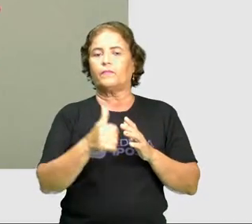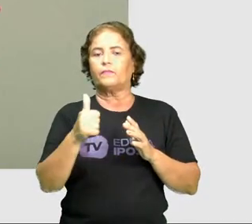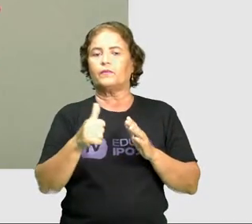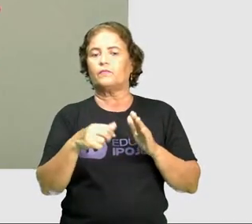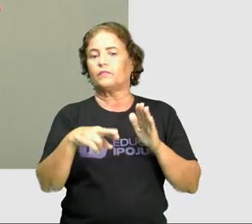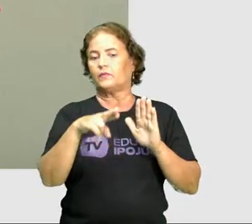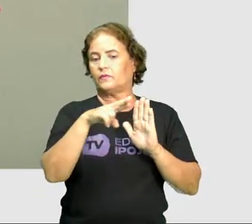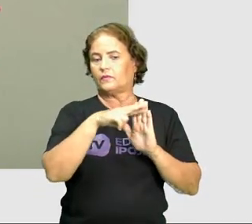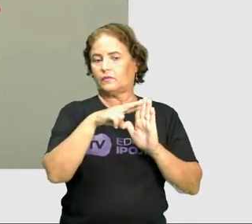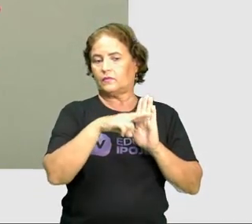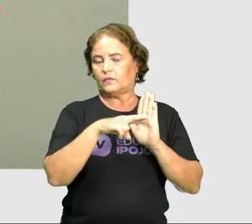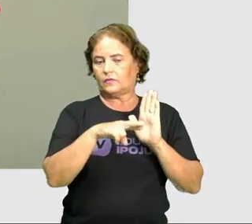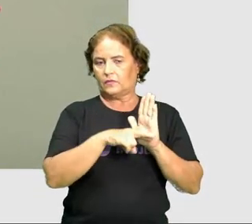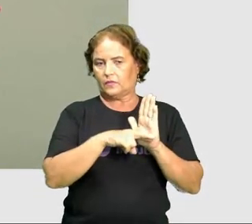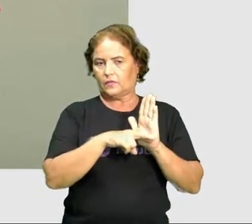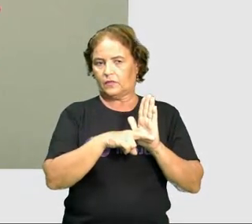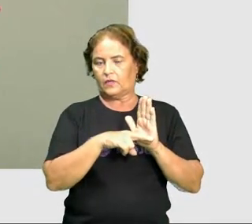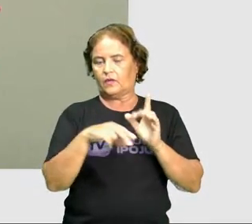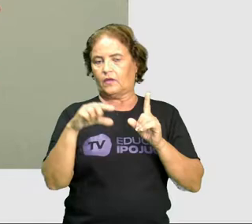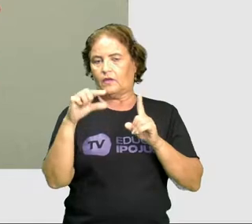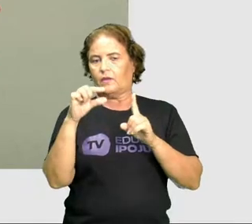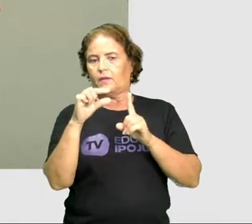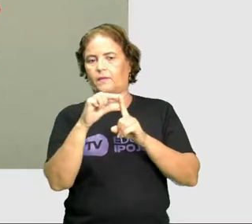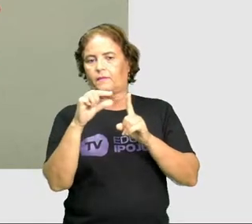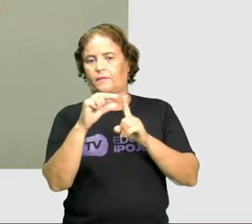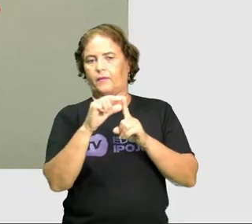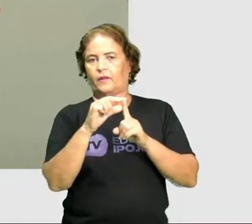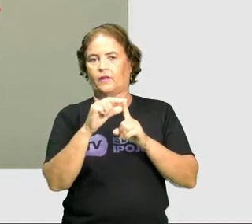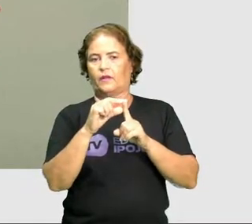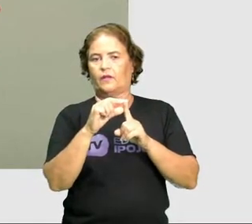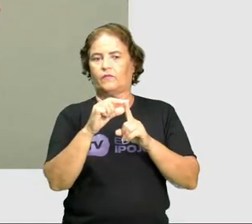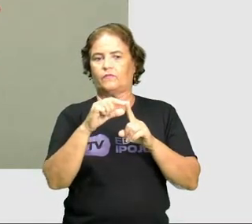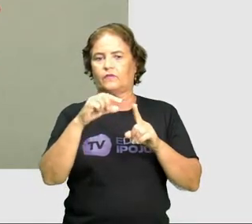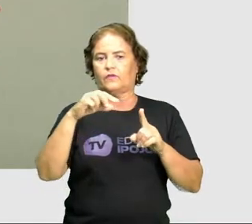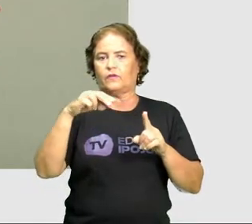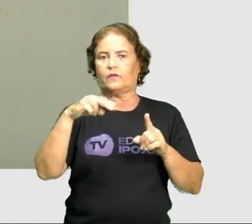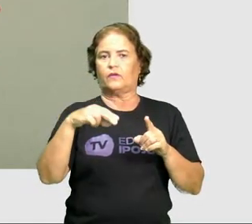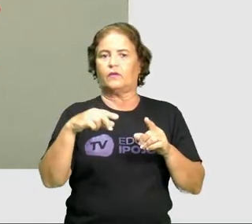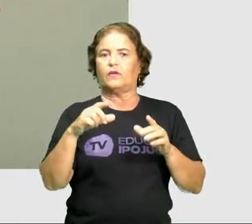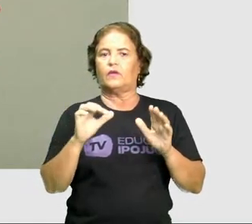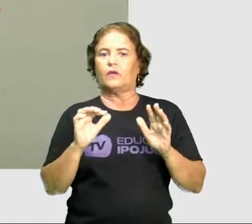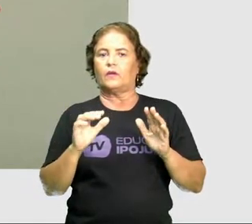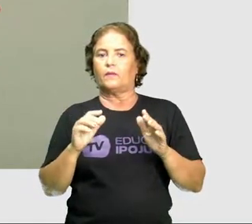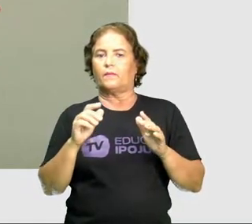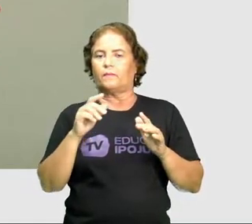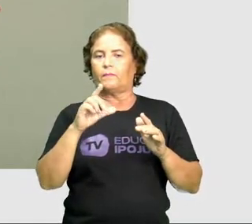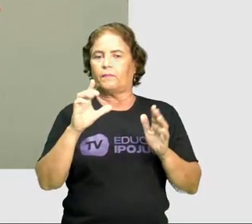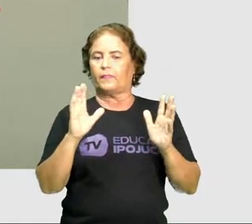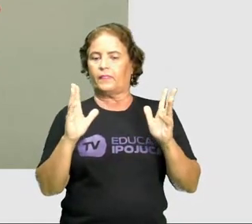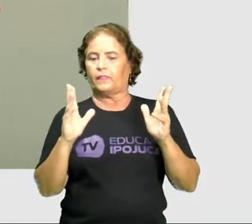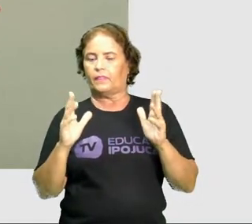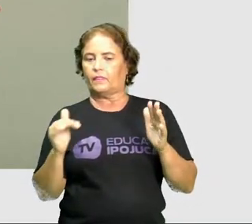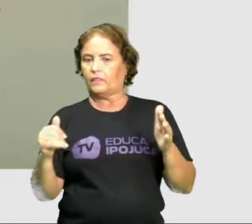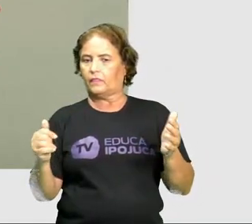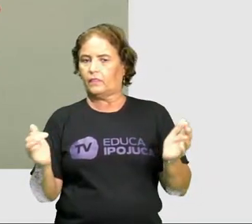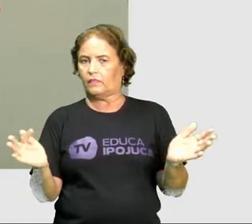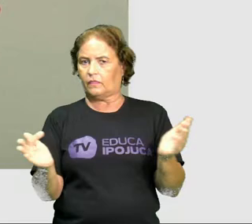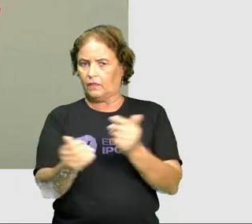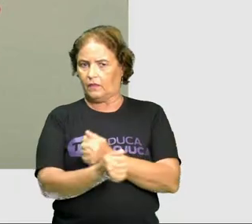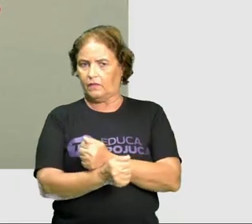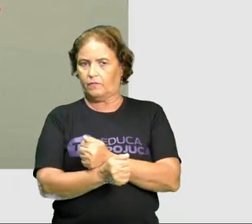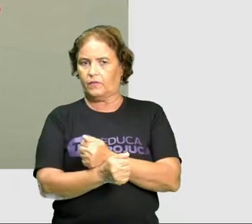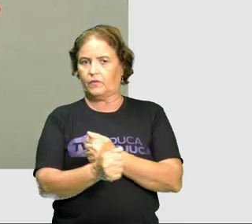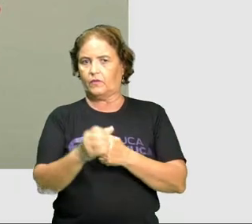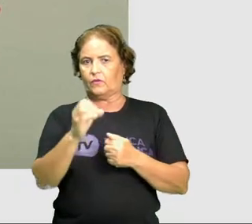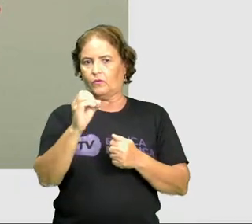monossílabas terminadas em A, E, O e S, elas são acentuadas. Tipo PÉ,